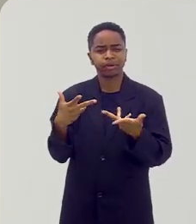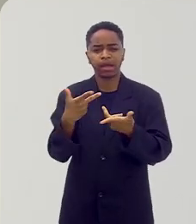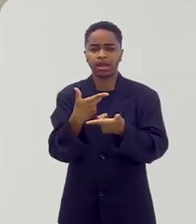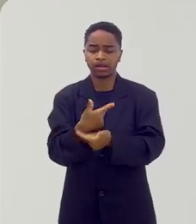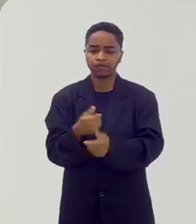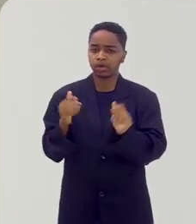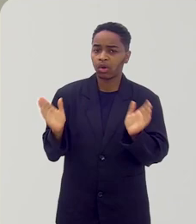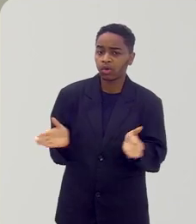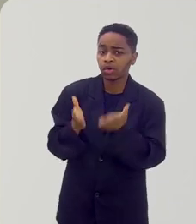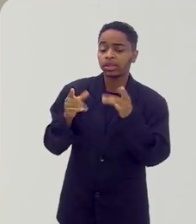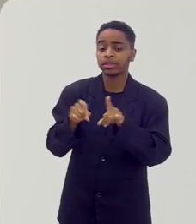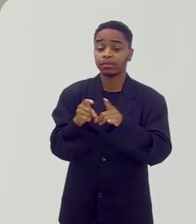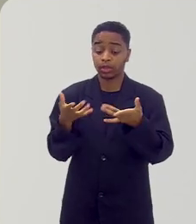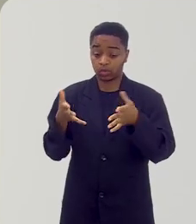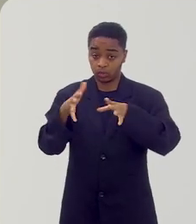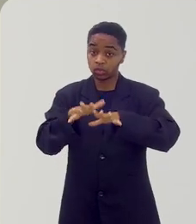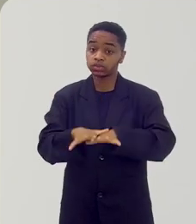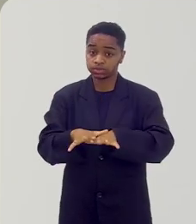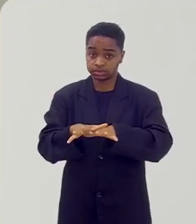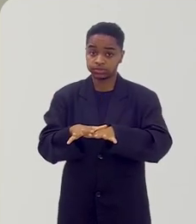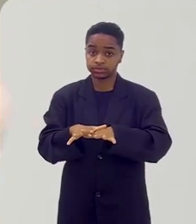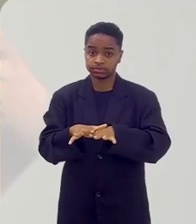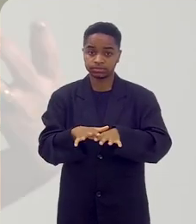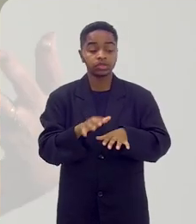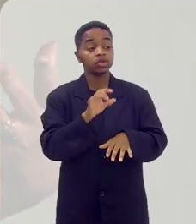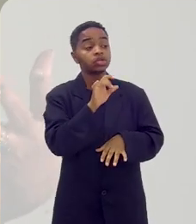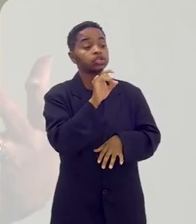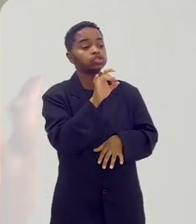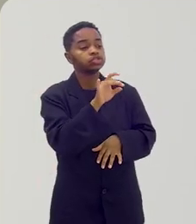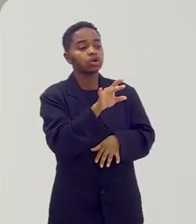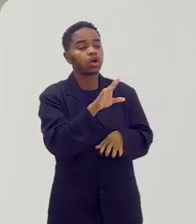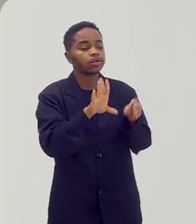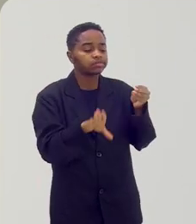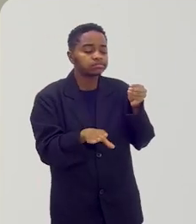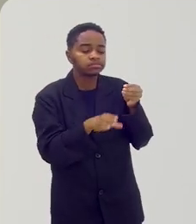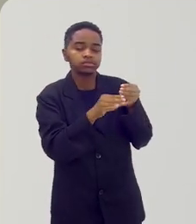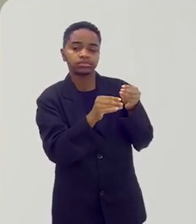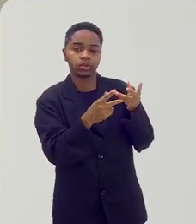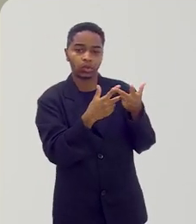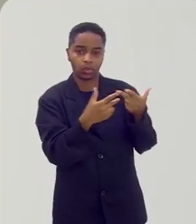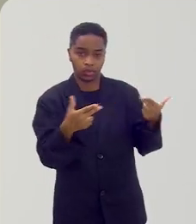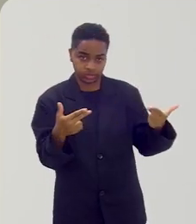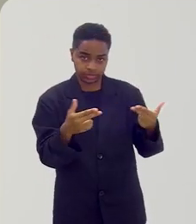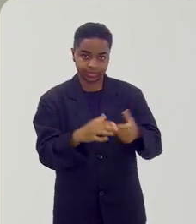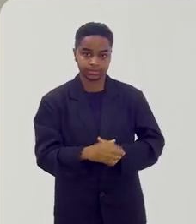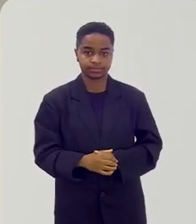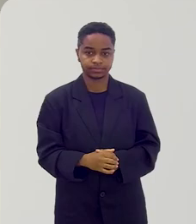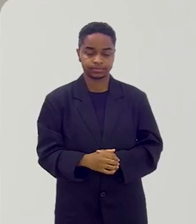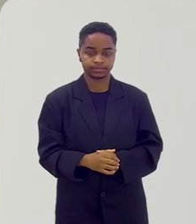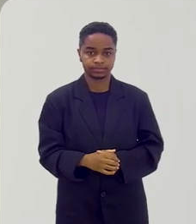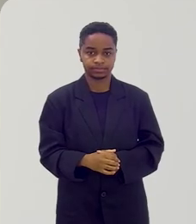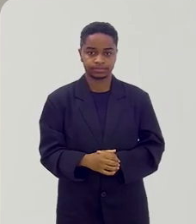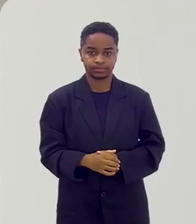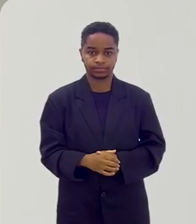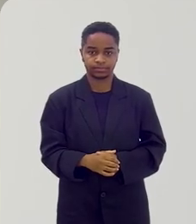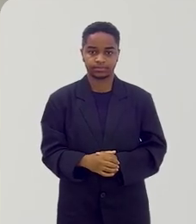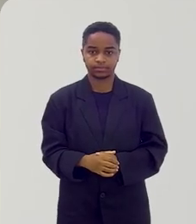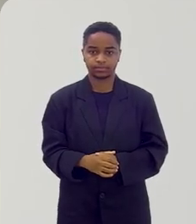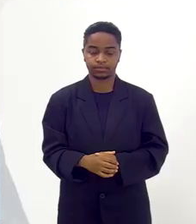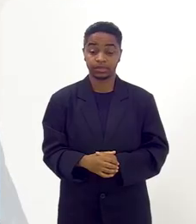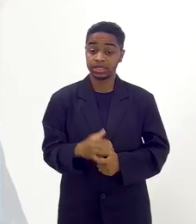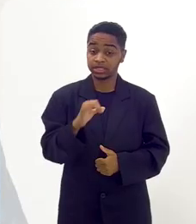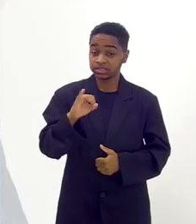terapêutica e é inclusiva. Então... Só para botar uma cereja nesse teu bolo aí, gente,